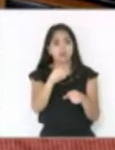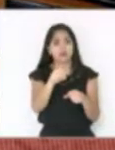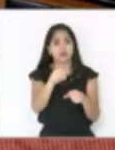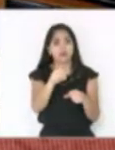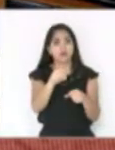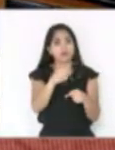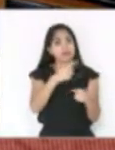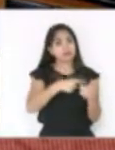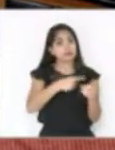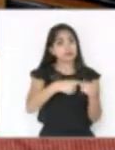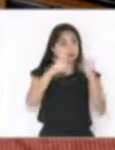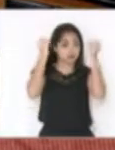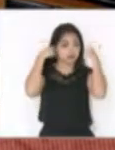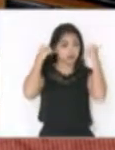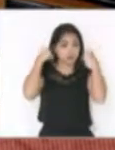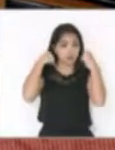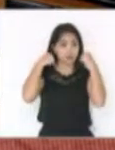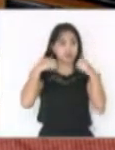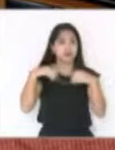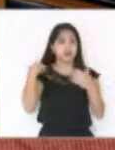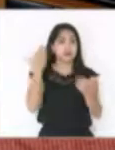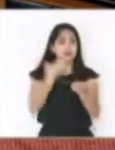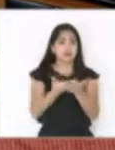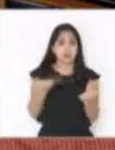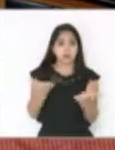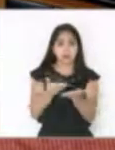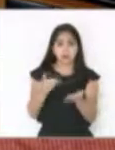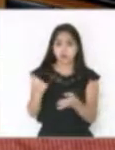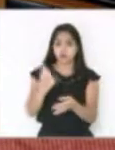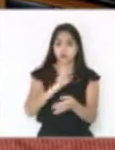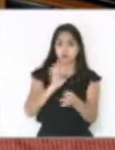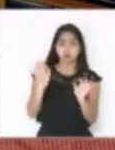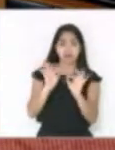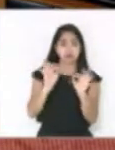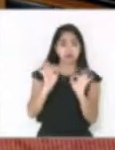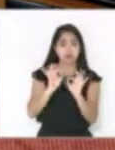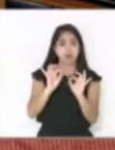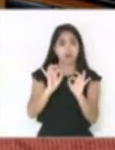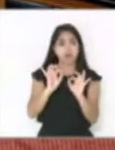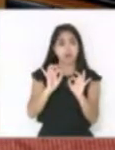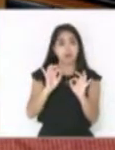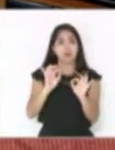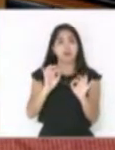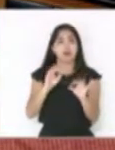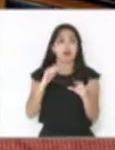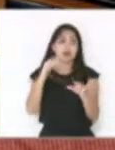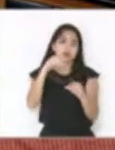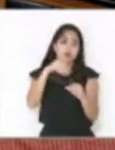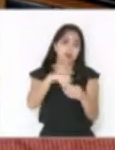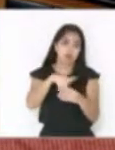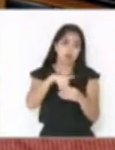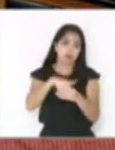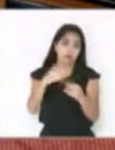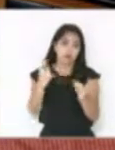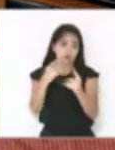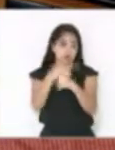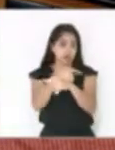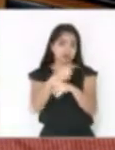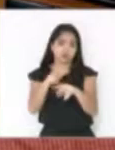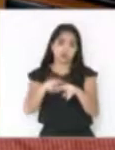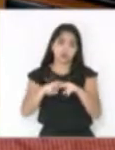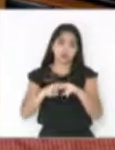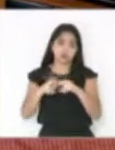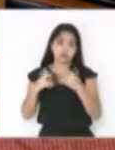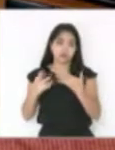Silva. E até hoje o secretário não deu resposta. Por isso eu votei contra. Porque como servidor público